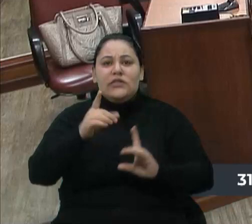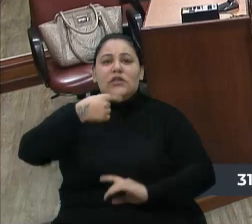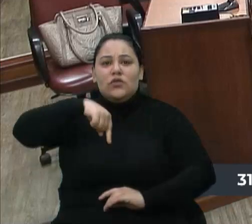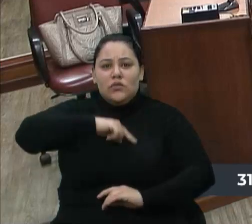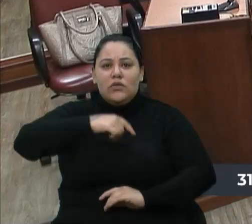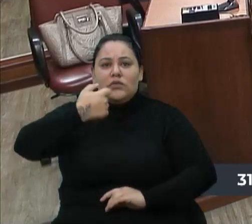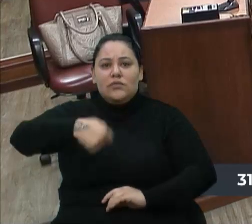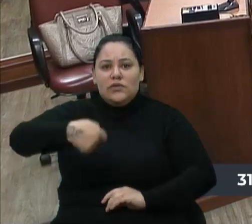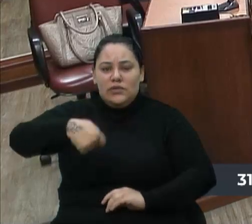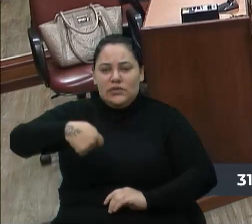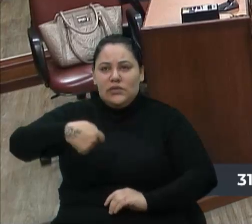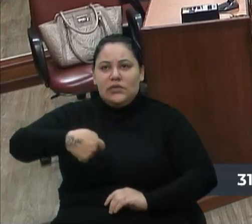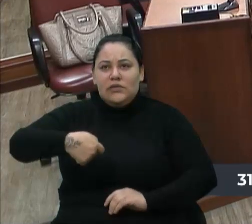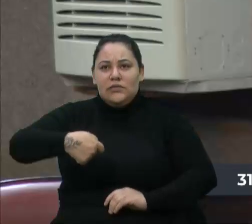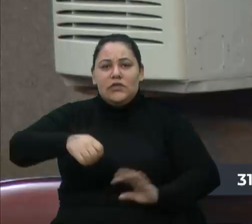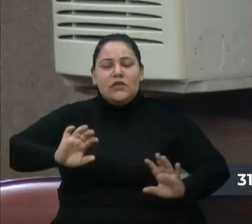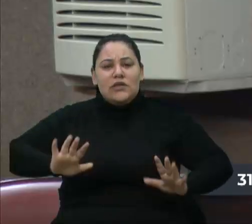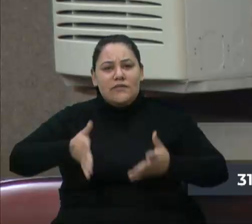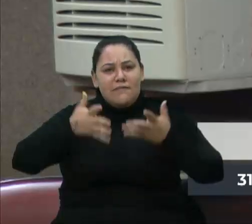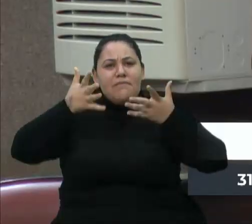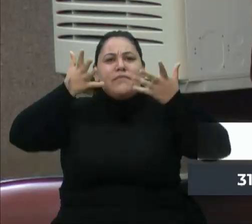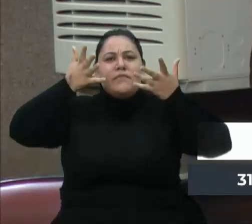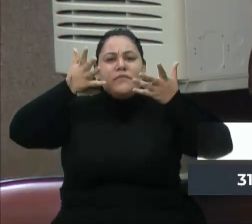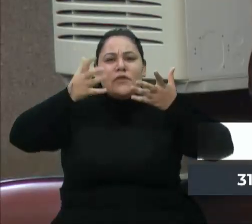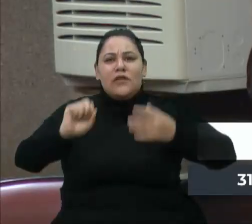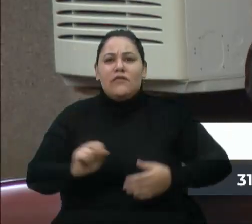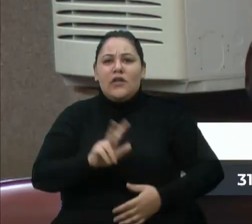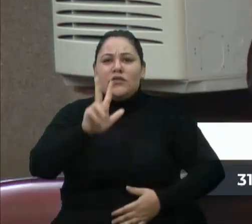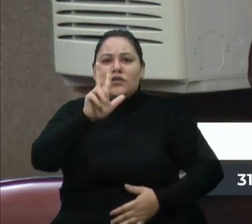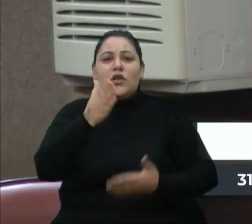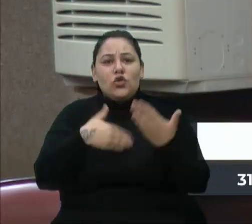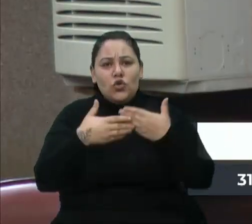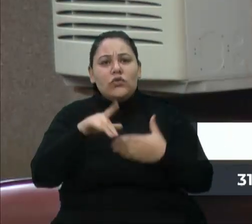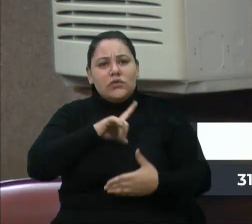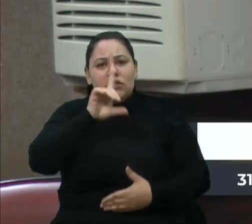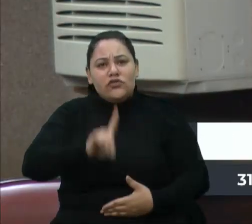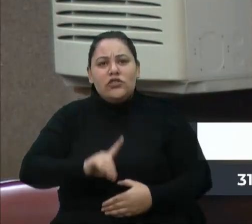enaltecer sempre a democracia e todos têm direito à voz.